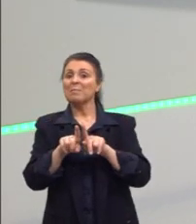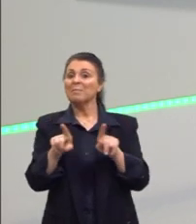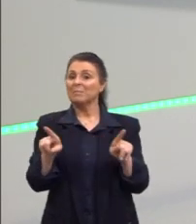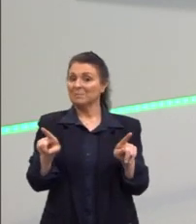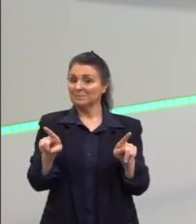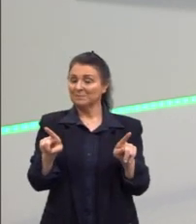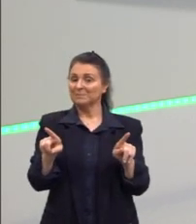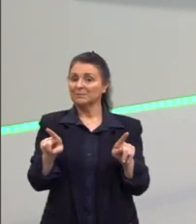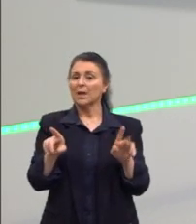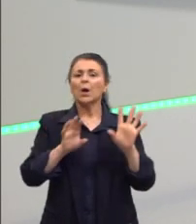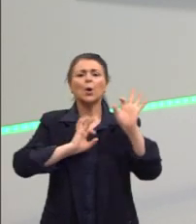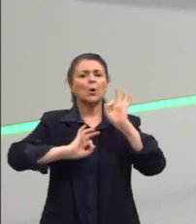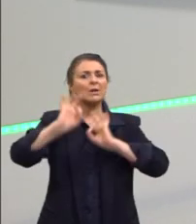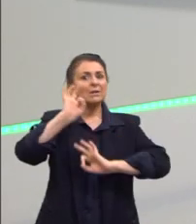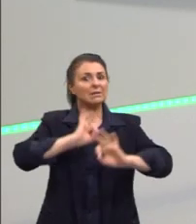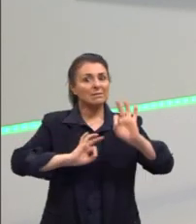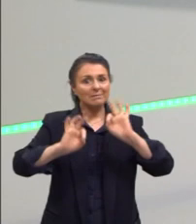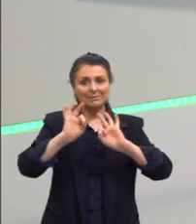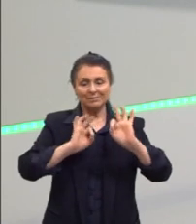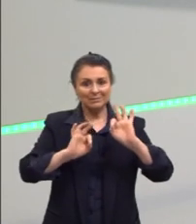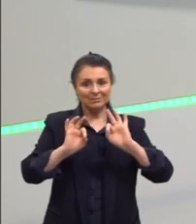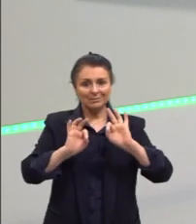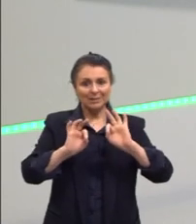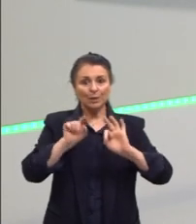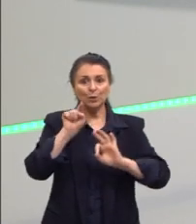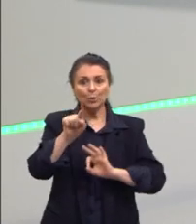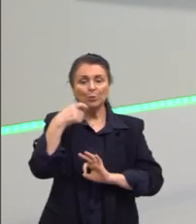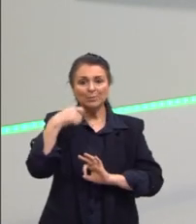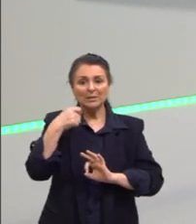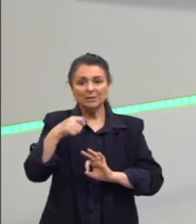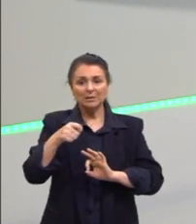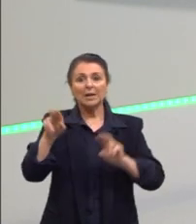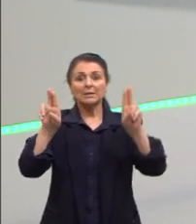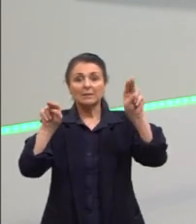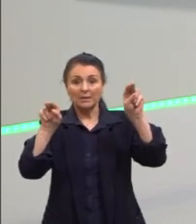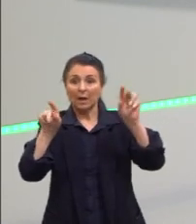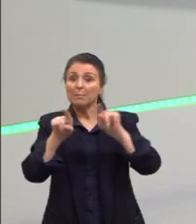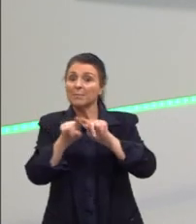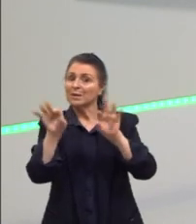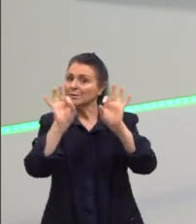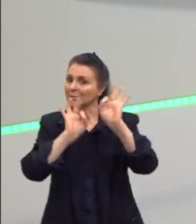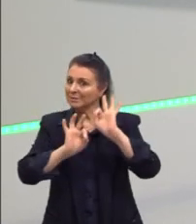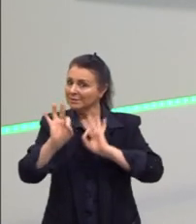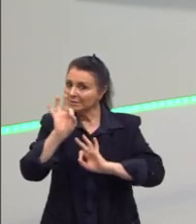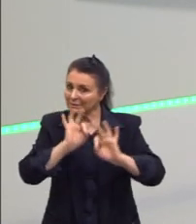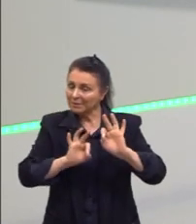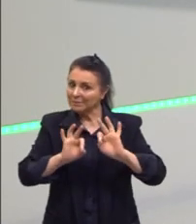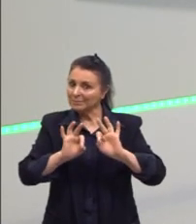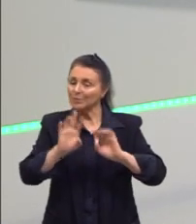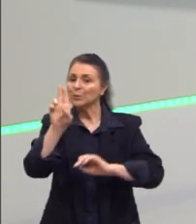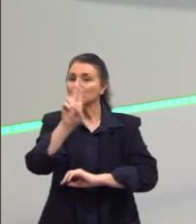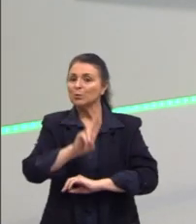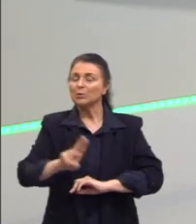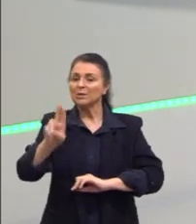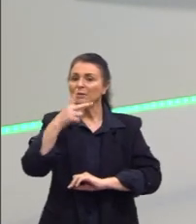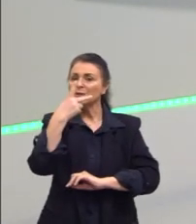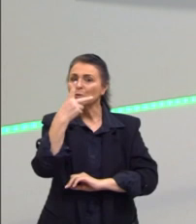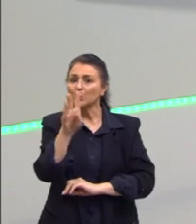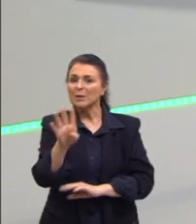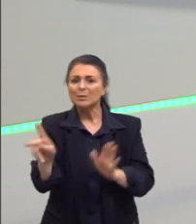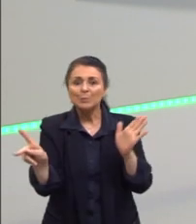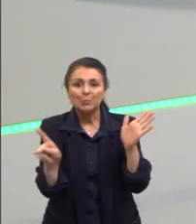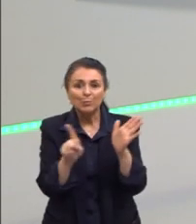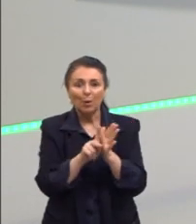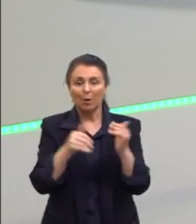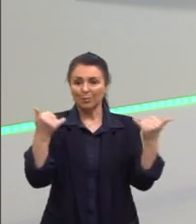organiza. Tu precisa citar organizando. Tu precisa usar as tuas próprias